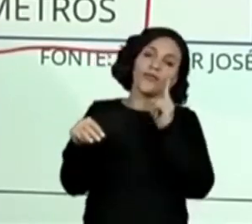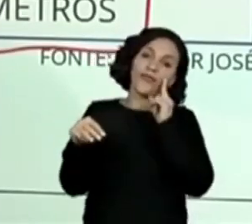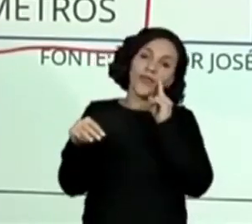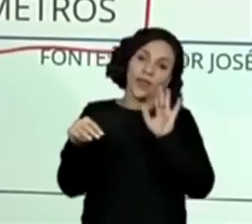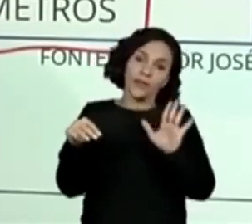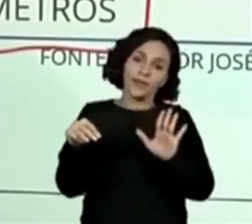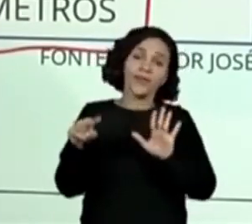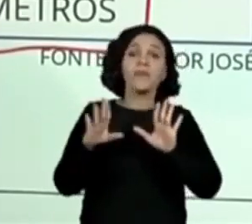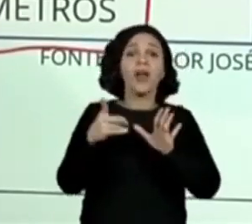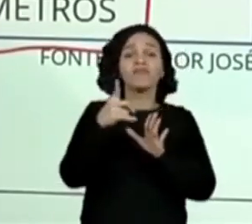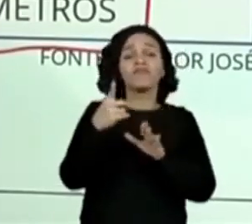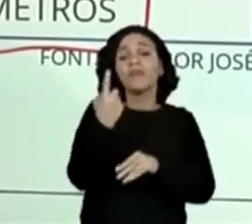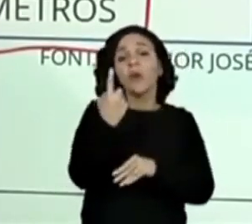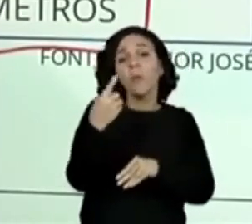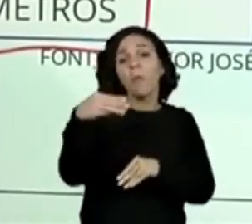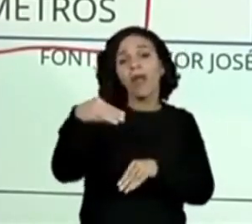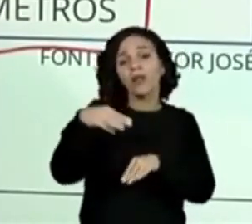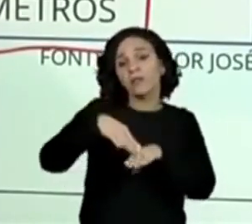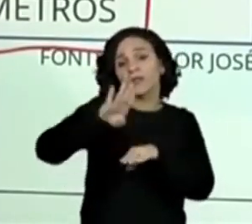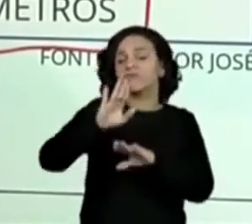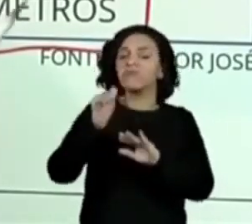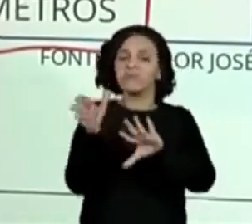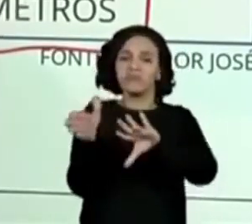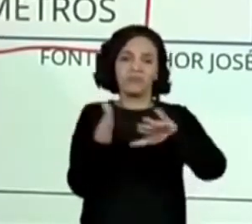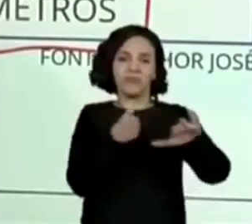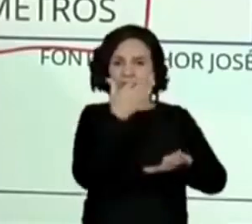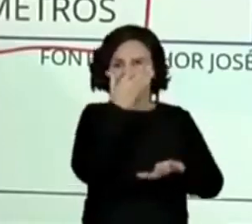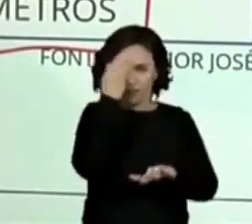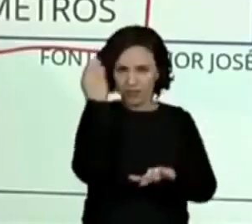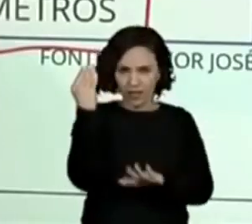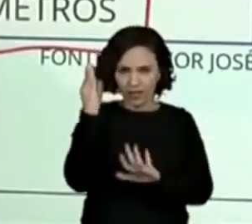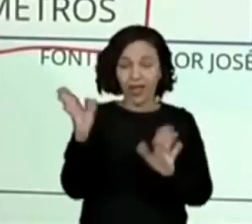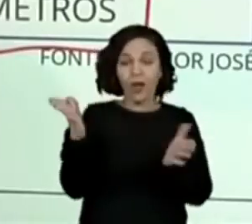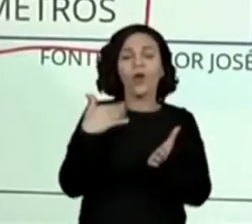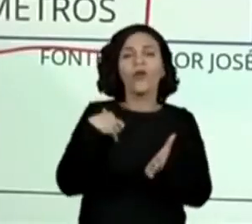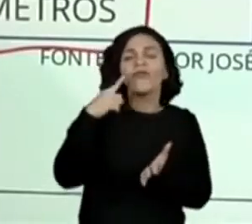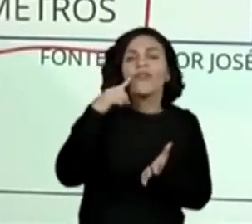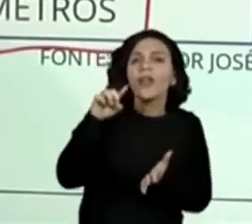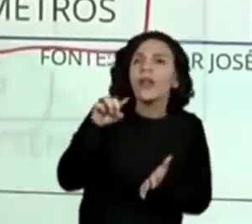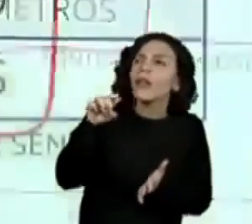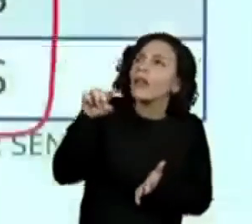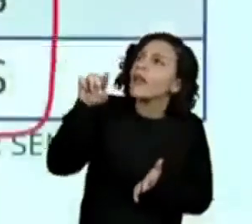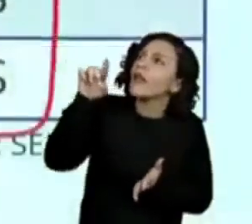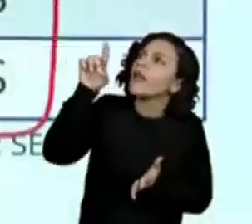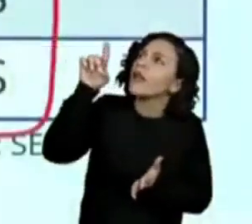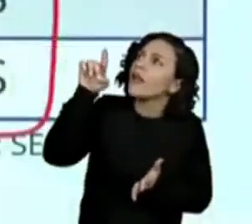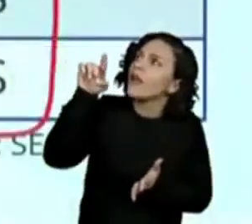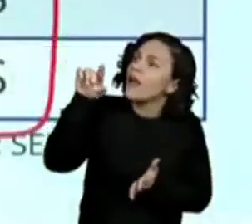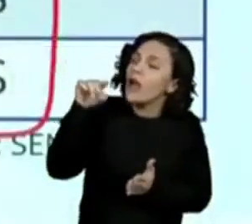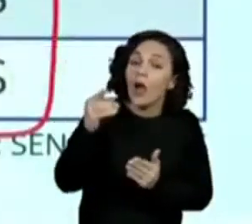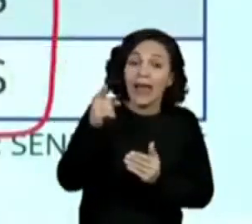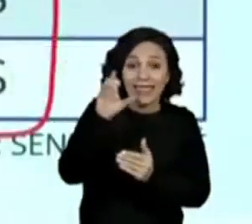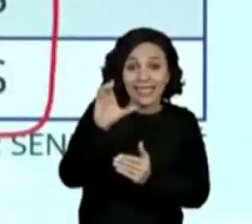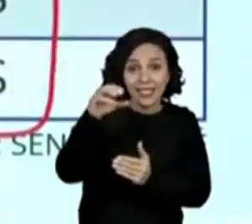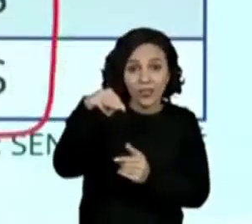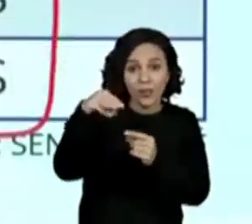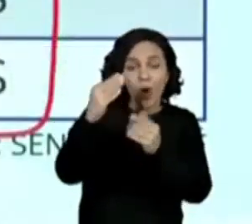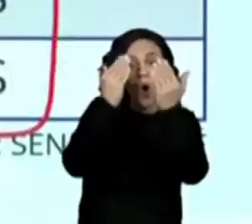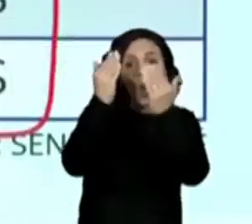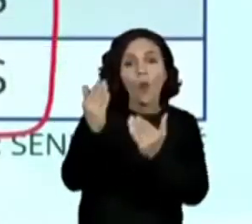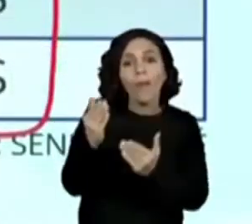Aí, a gente vai olhar aqui qual é o maior número que tem entre os centímetros.